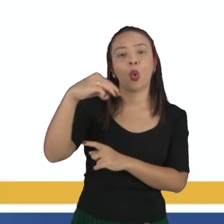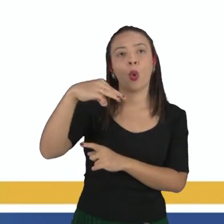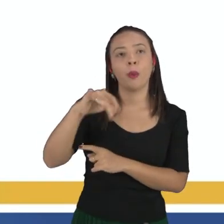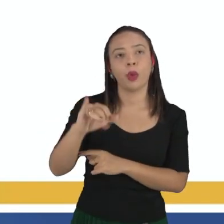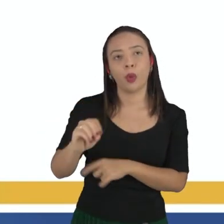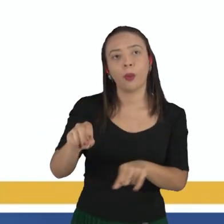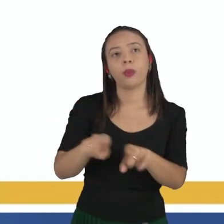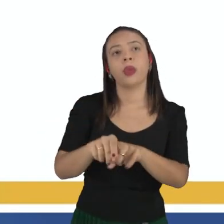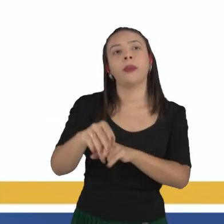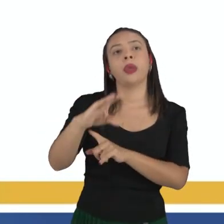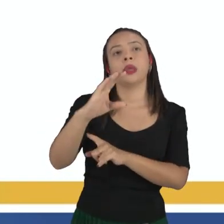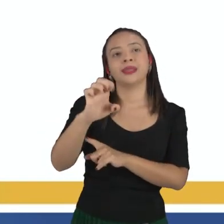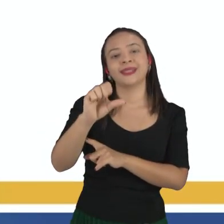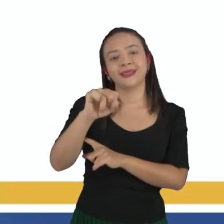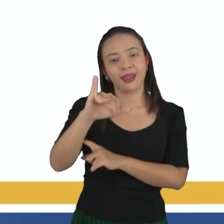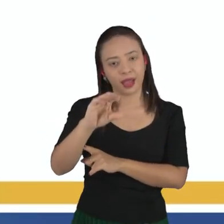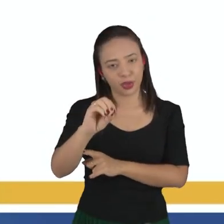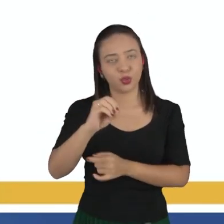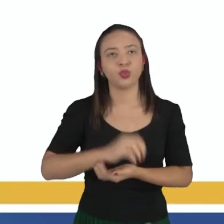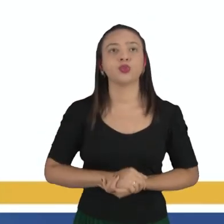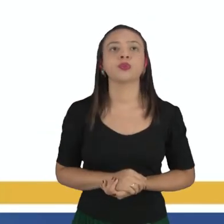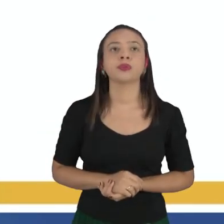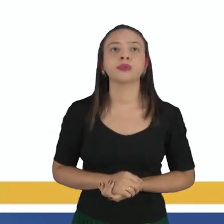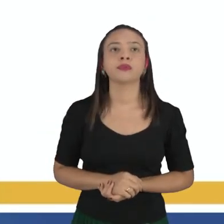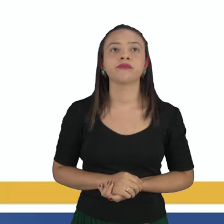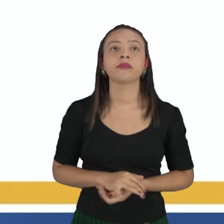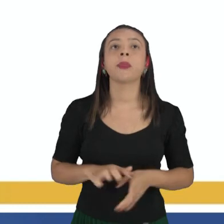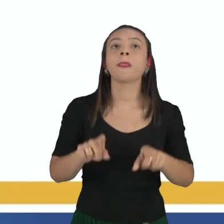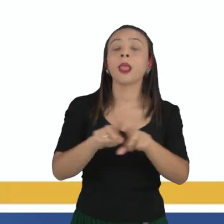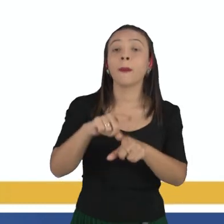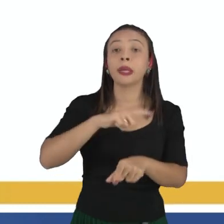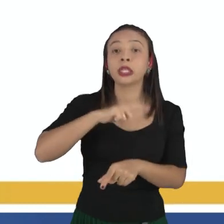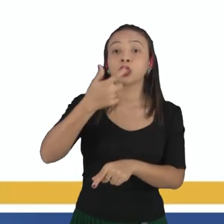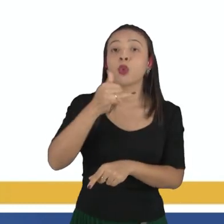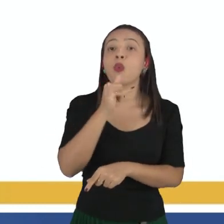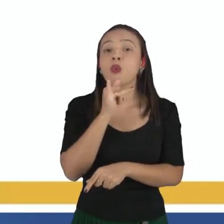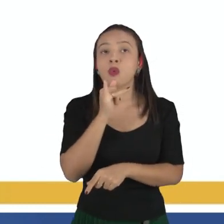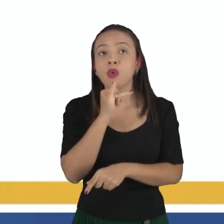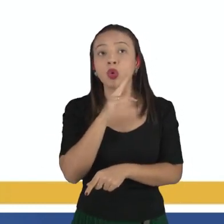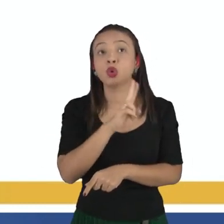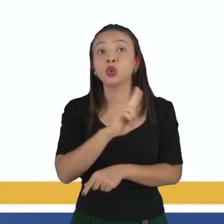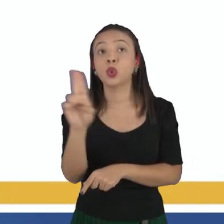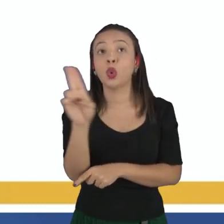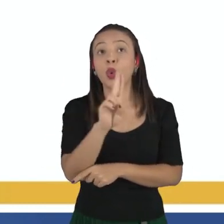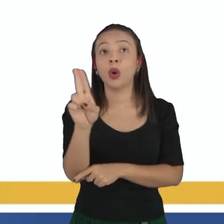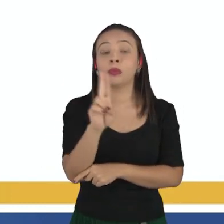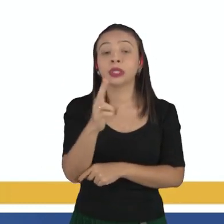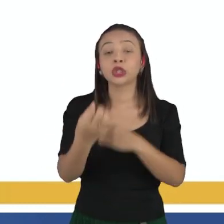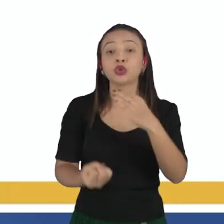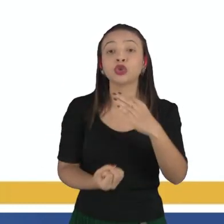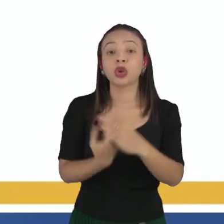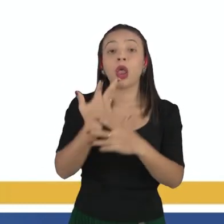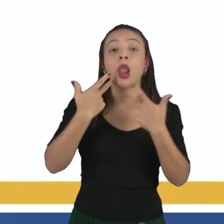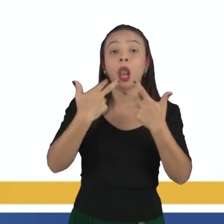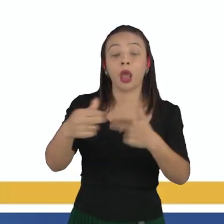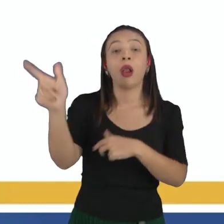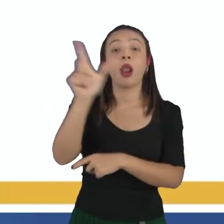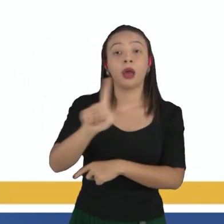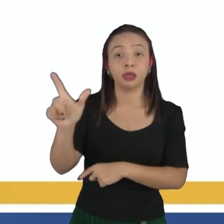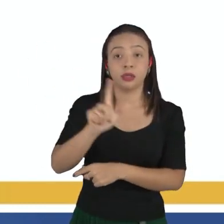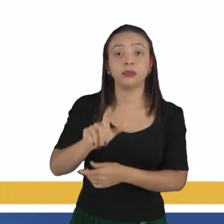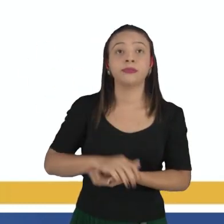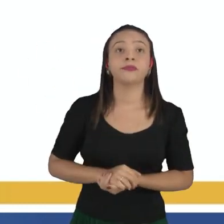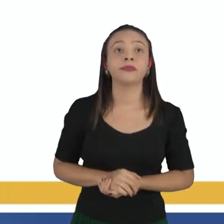do césio, beleza? E aí nós temos aqui também outros nomes que são derivados do seu nome